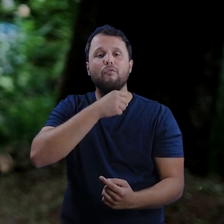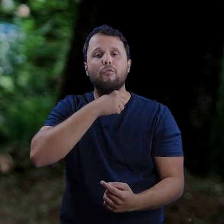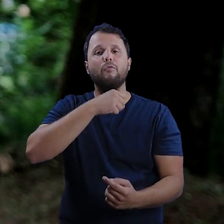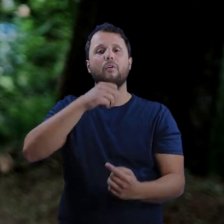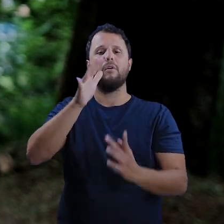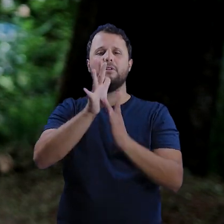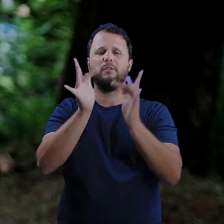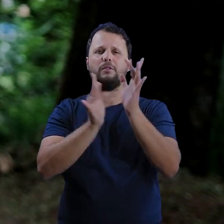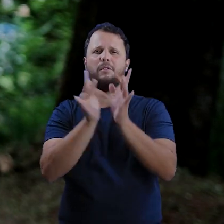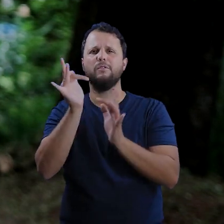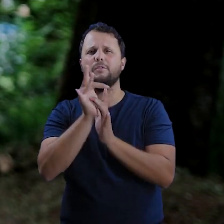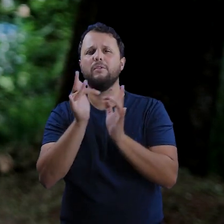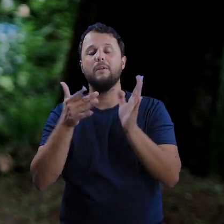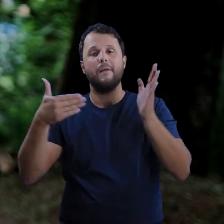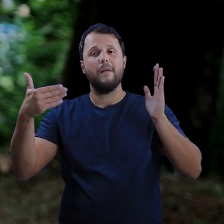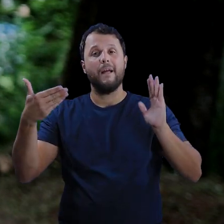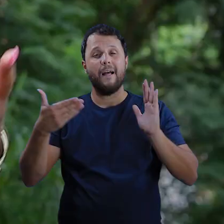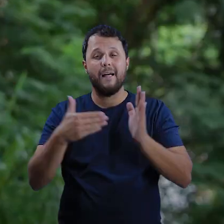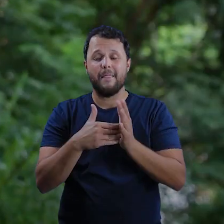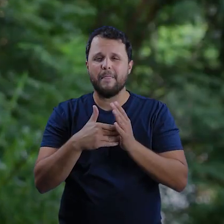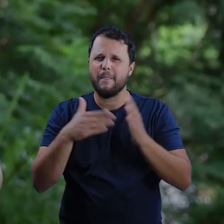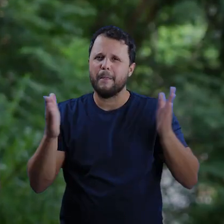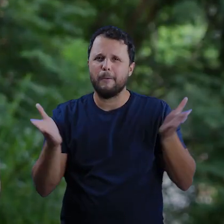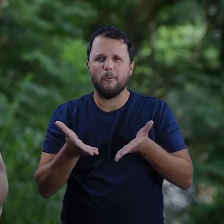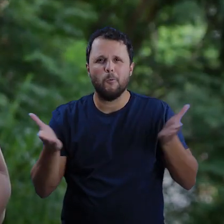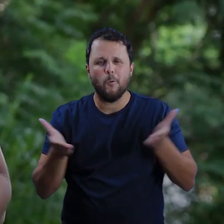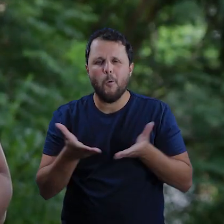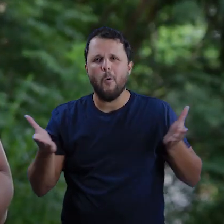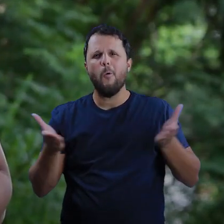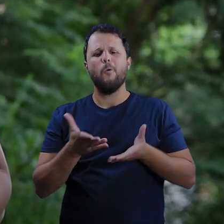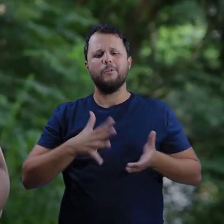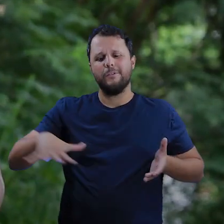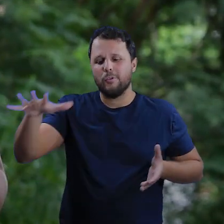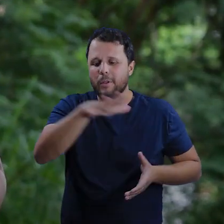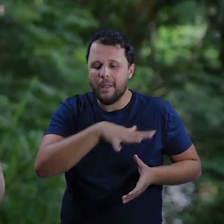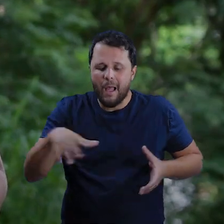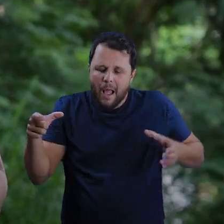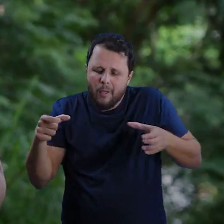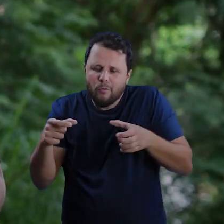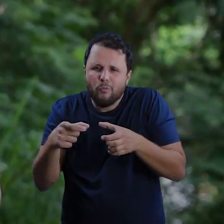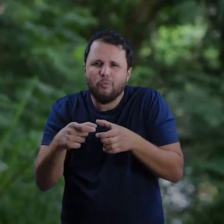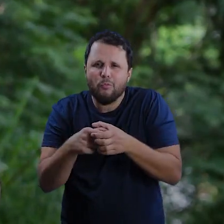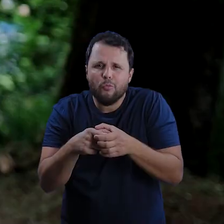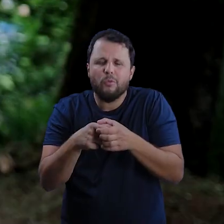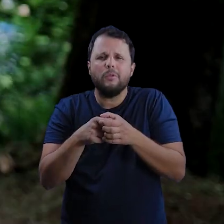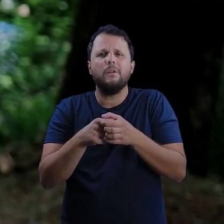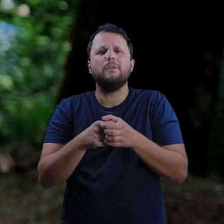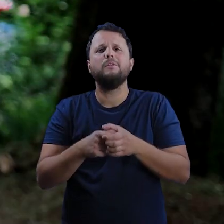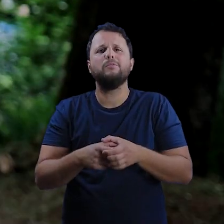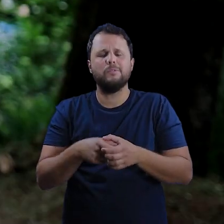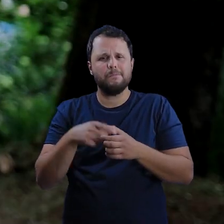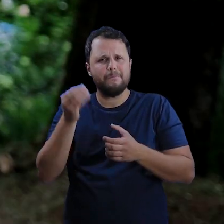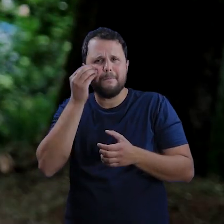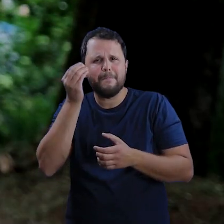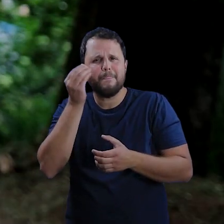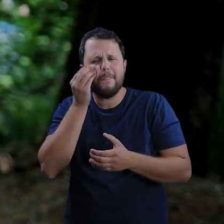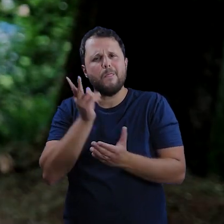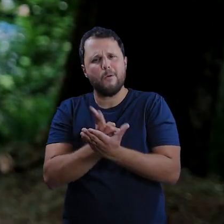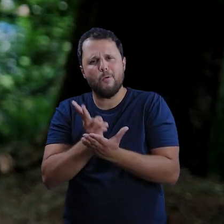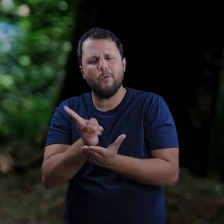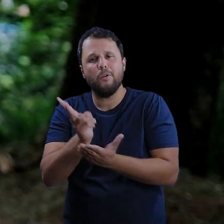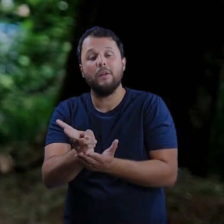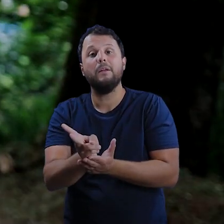até hoje é uma das tradições que, mesmo frente à diminuição do território, nós buscamos manter. O dia que tiverem essa